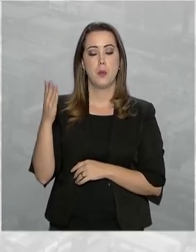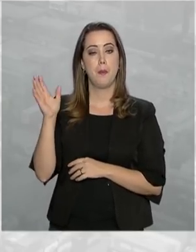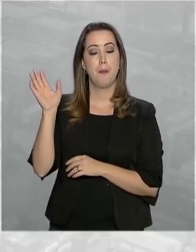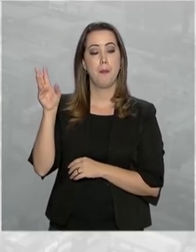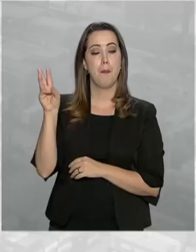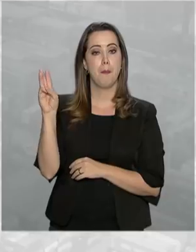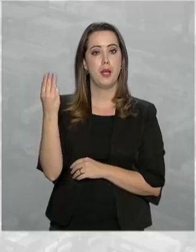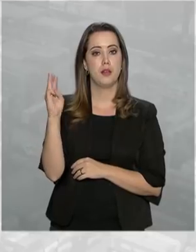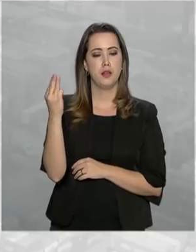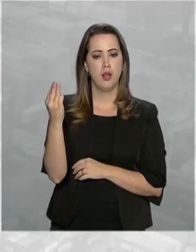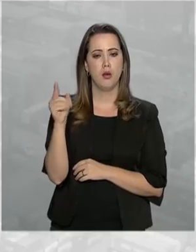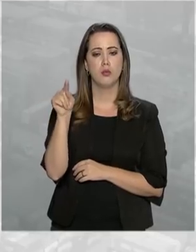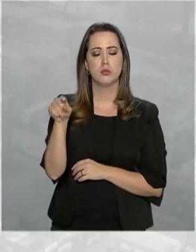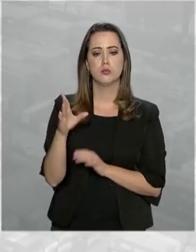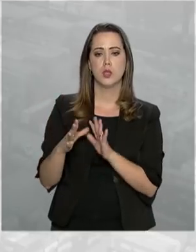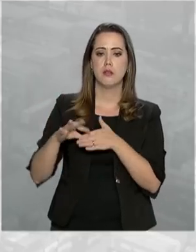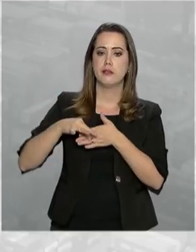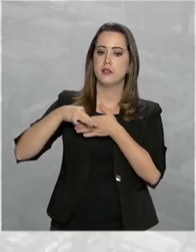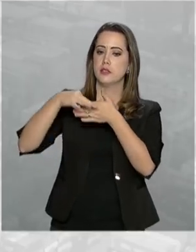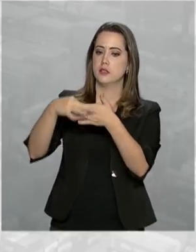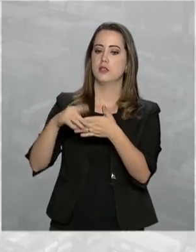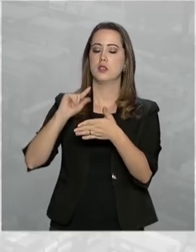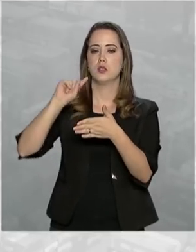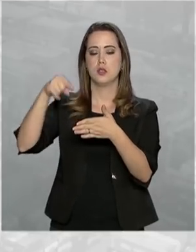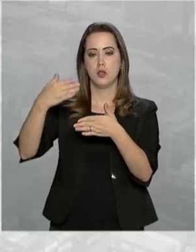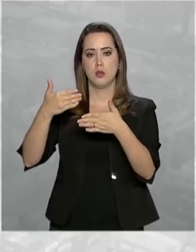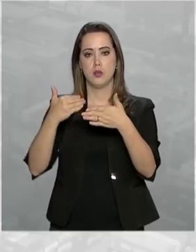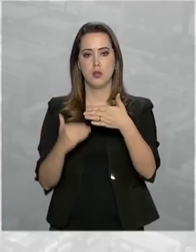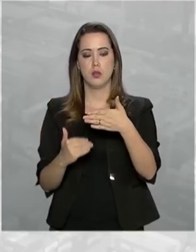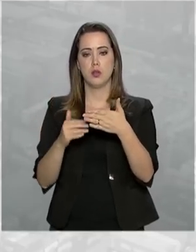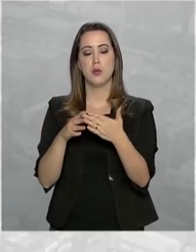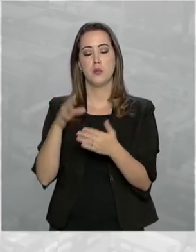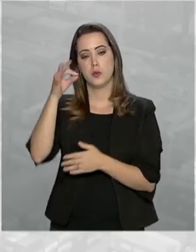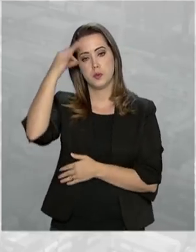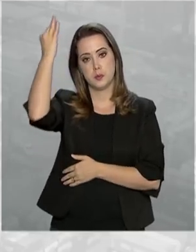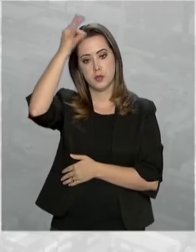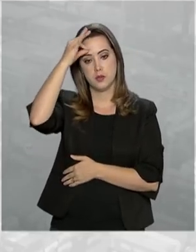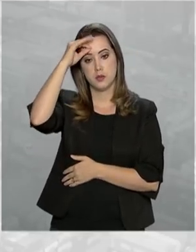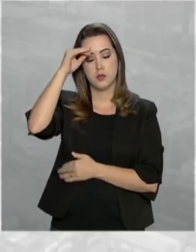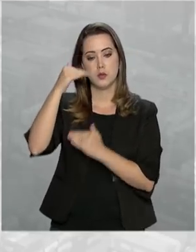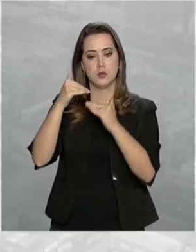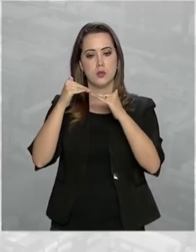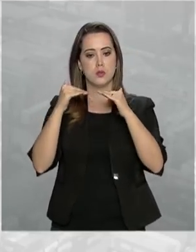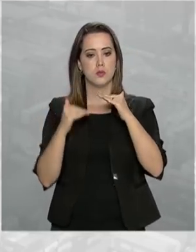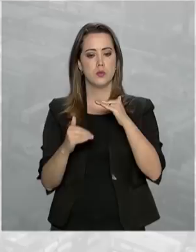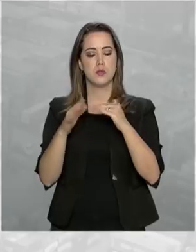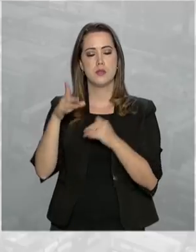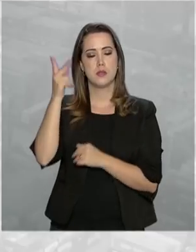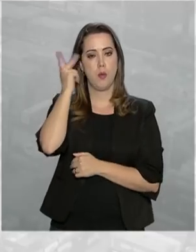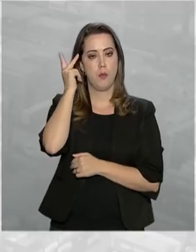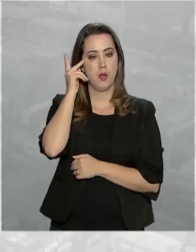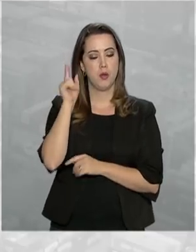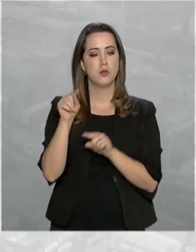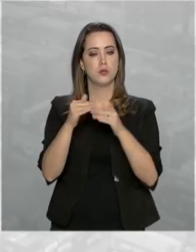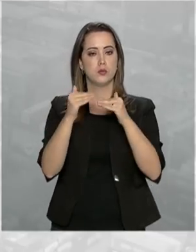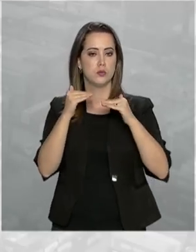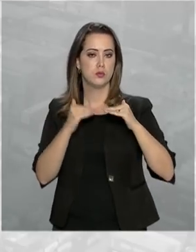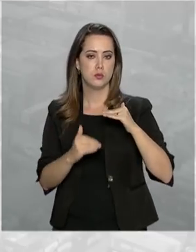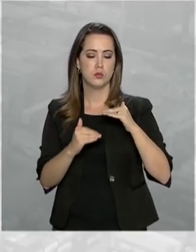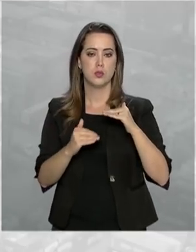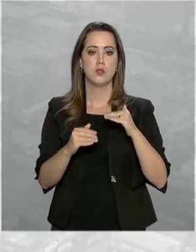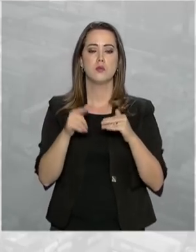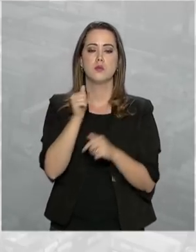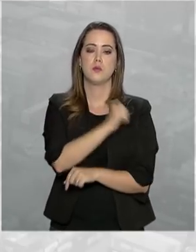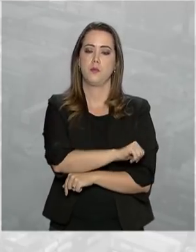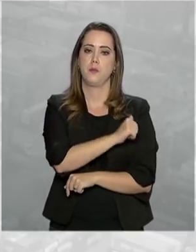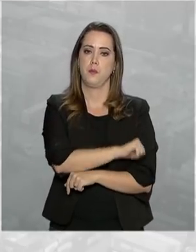Maranhão, liderou a movimentação. Depois vem Tubarão, no Espírito Santo, Tebar, em São Paulo, e Tebigue e Ilha